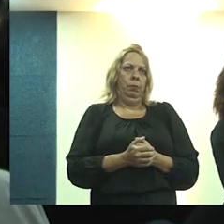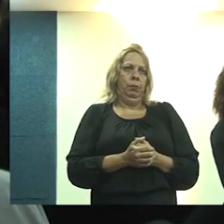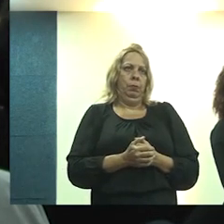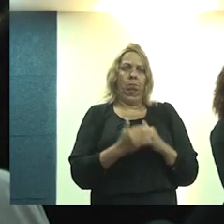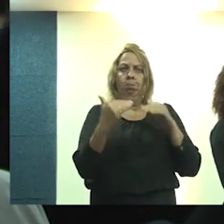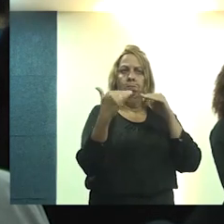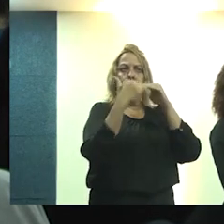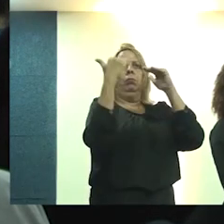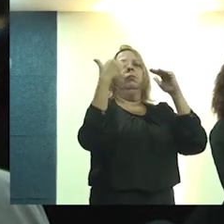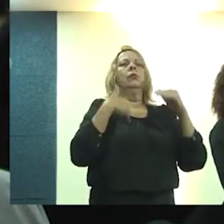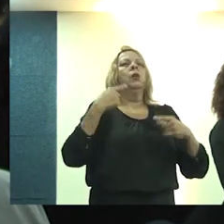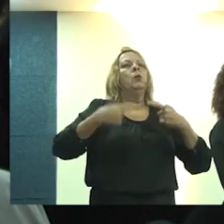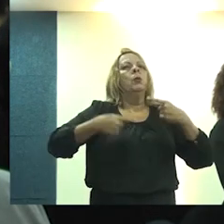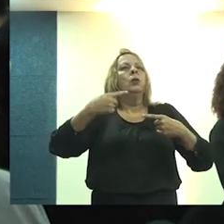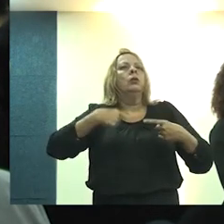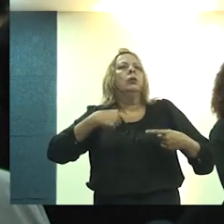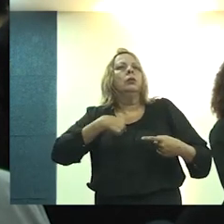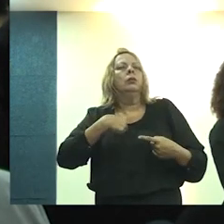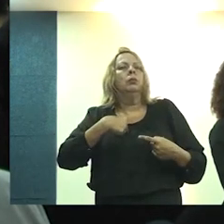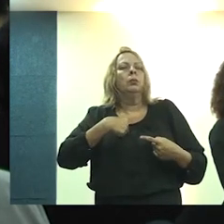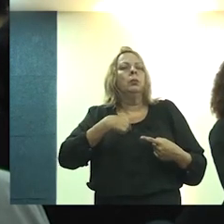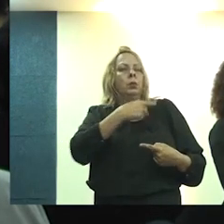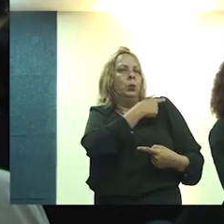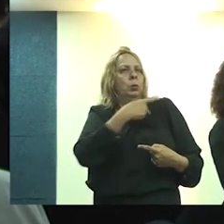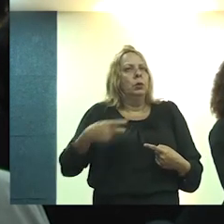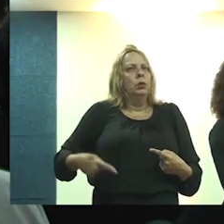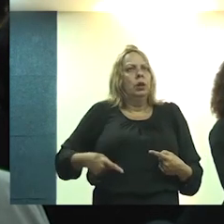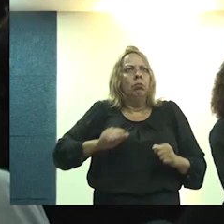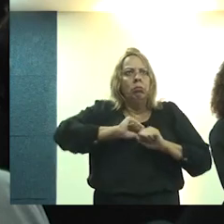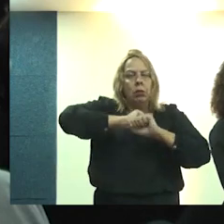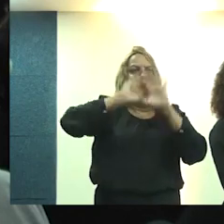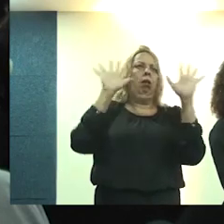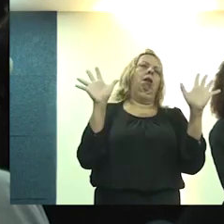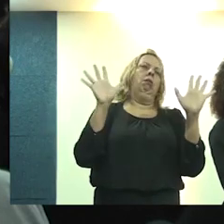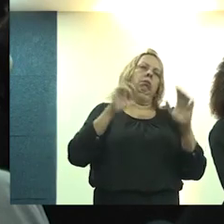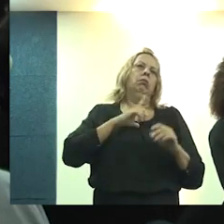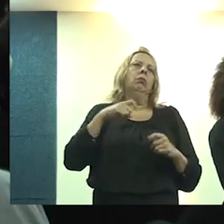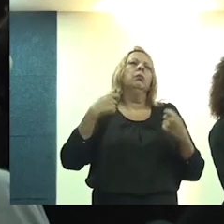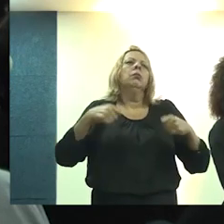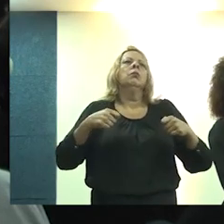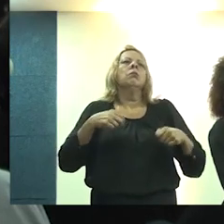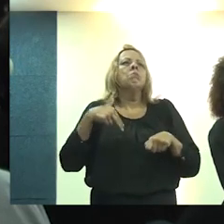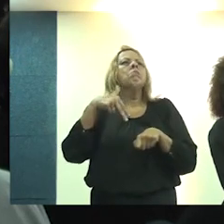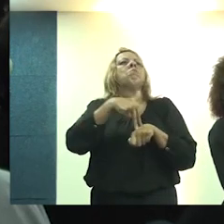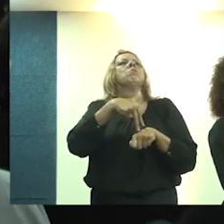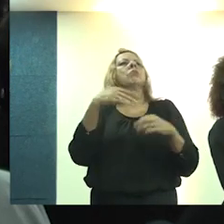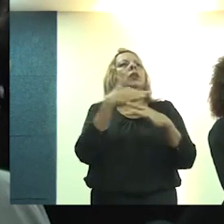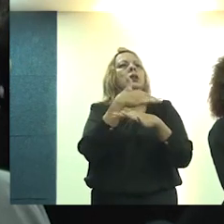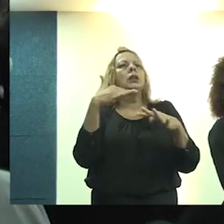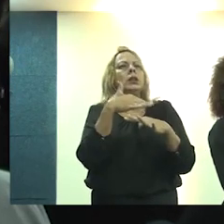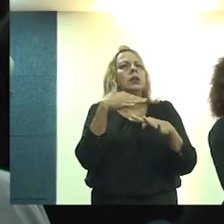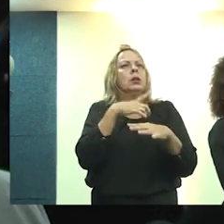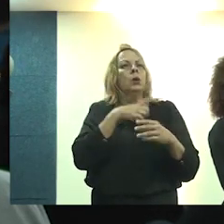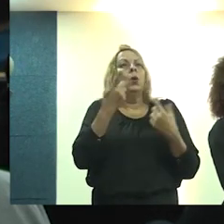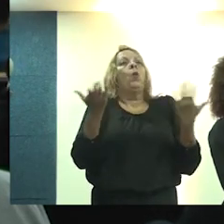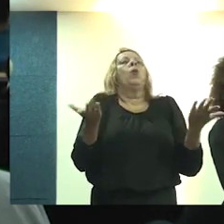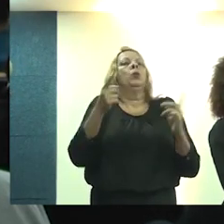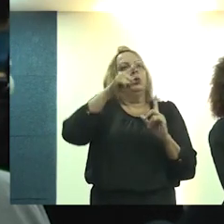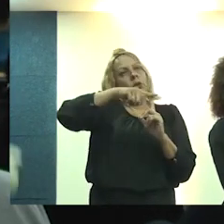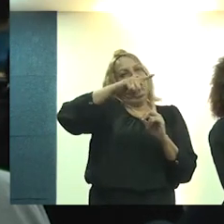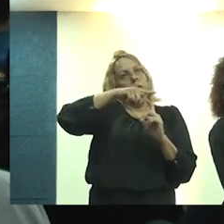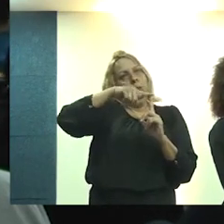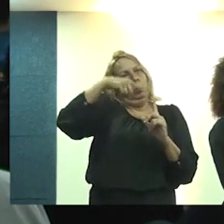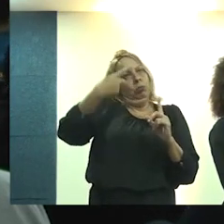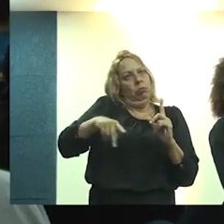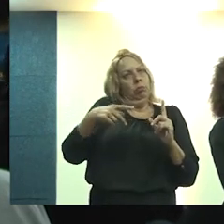estabelecer políticas públicas claras de como nós queremos ocupar a cidade, que tipo de